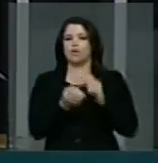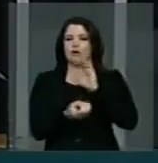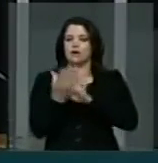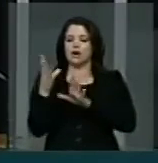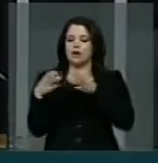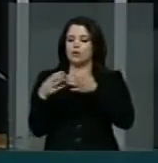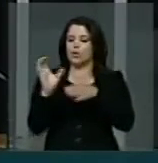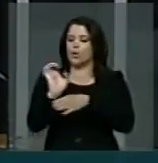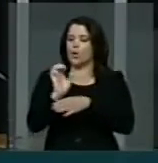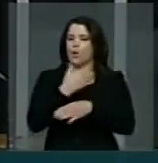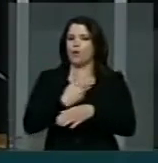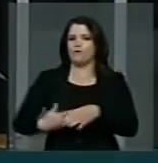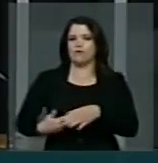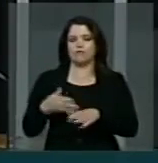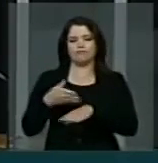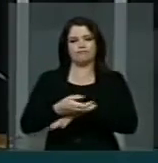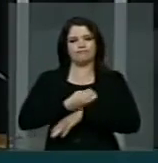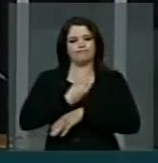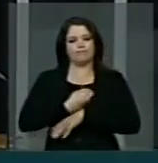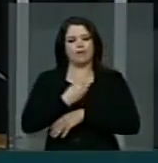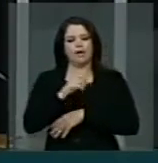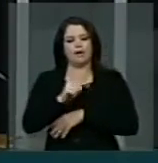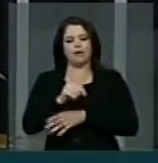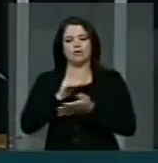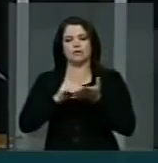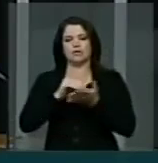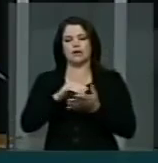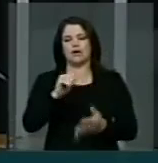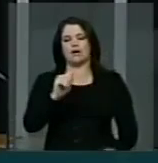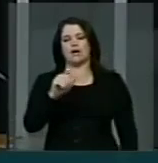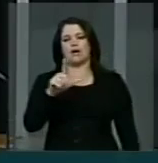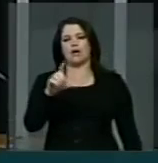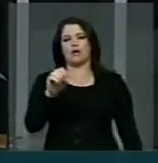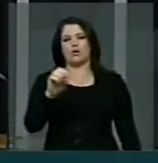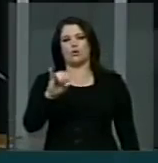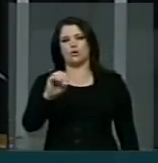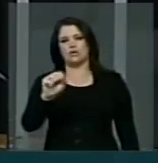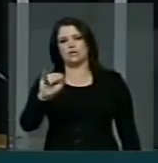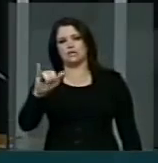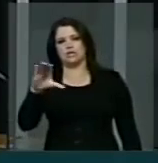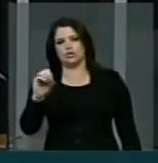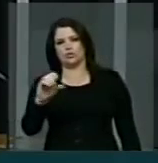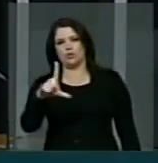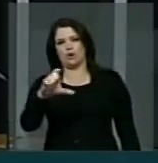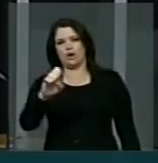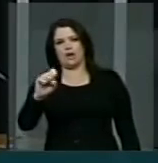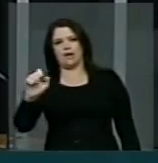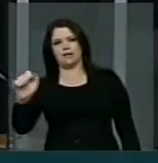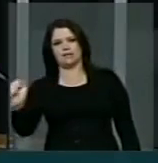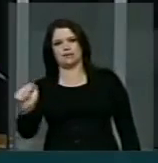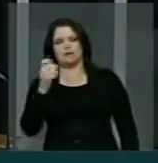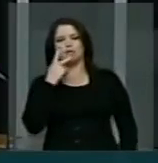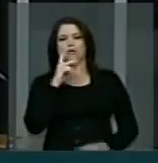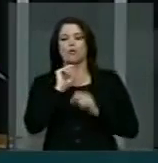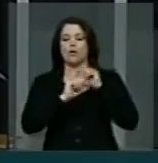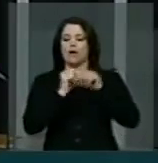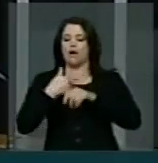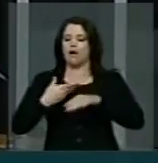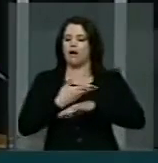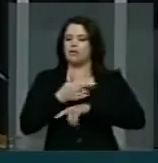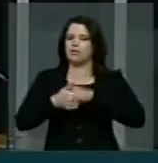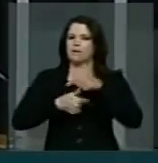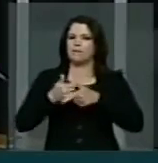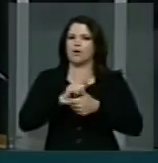secretário Aloysio Lessa, é também uma ação do governo do Estado, através